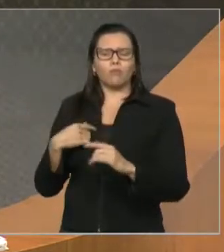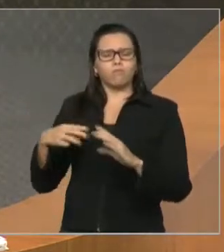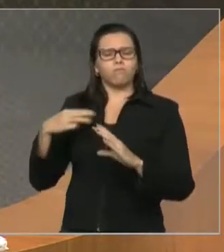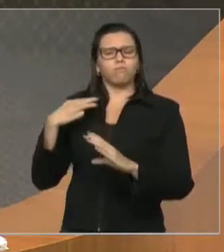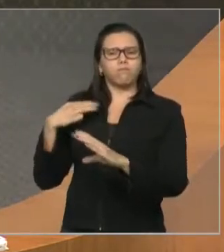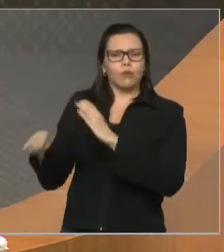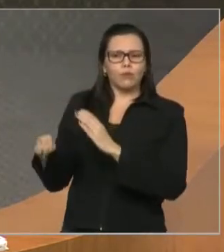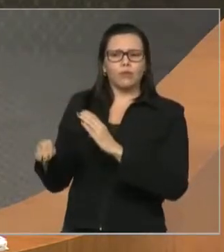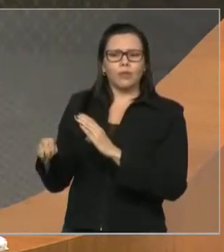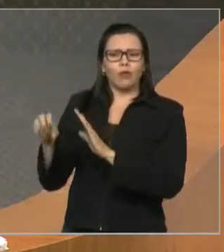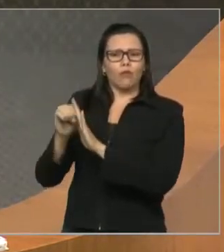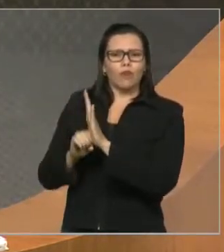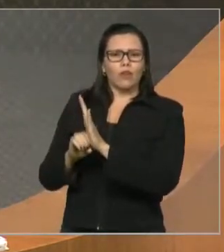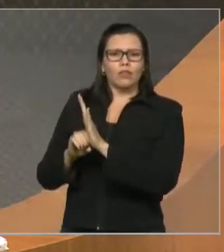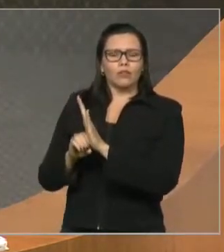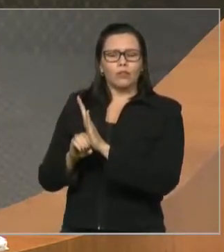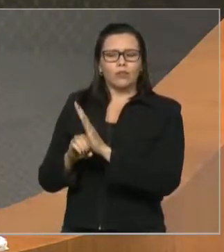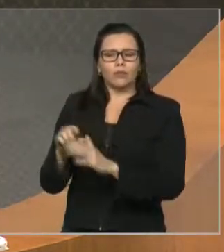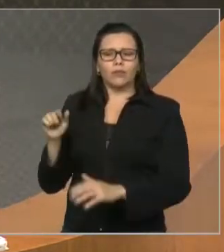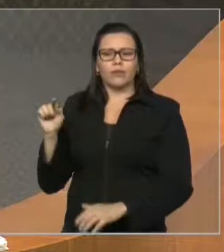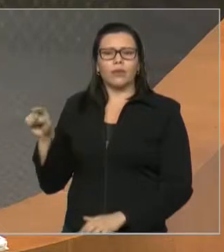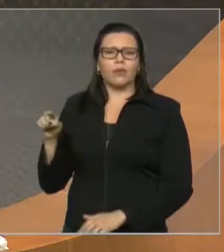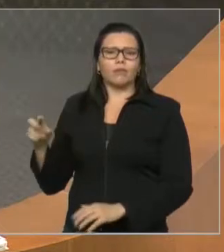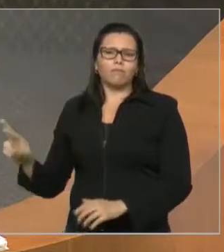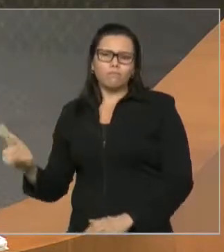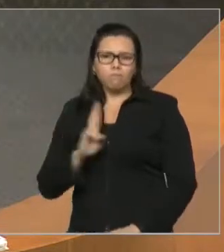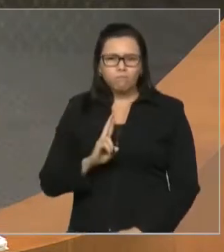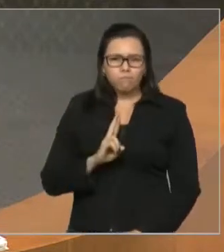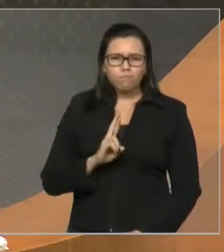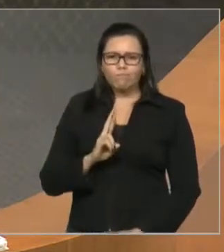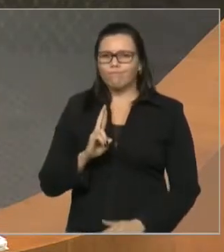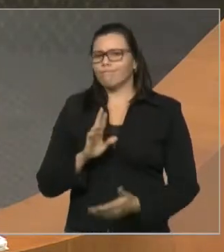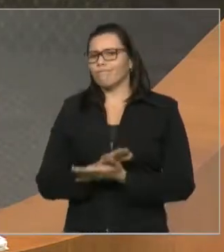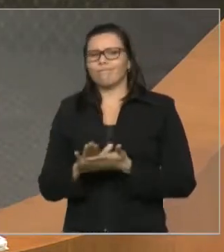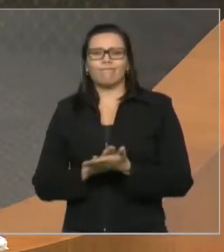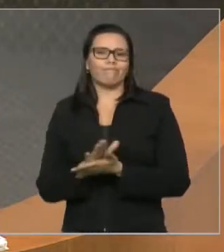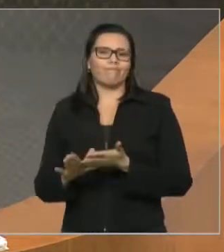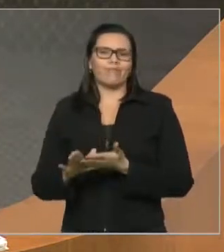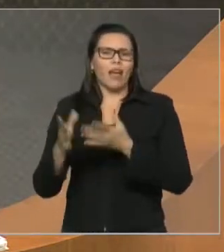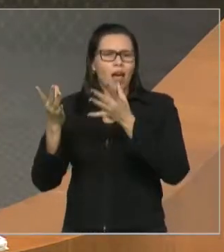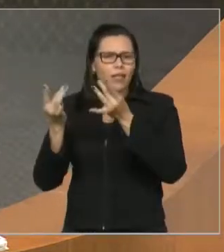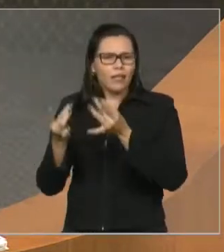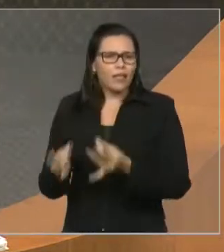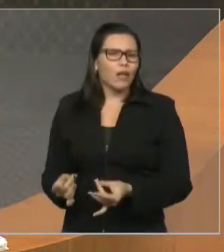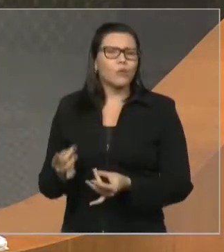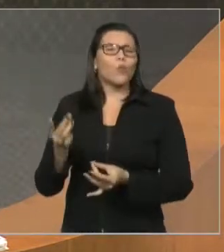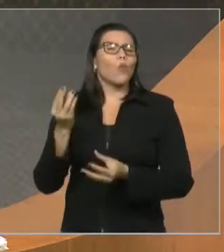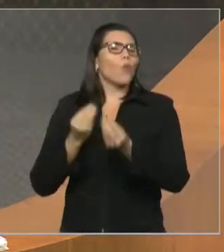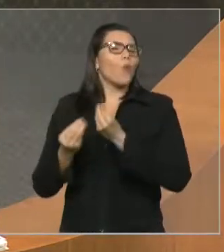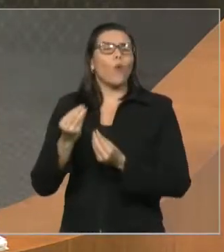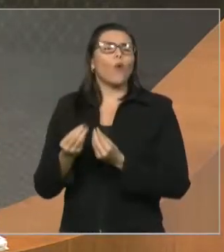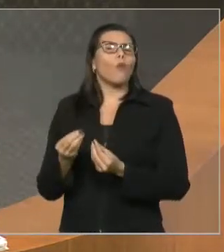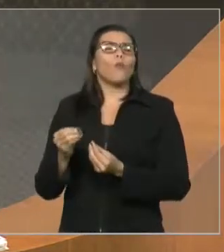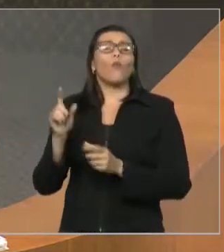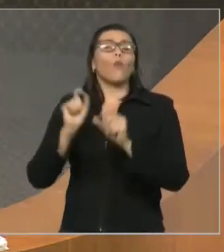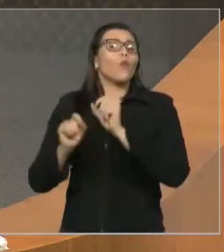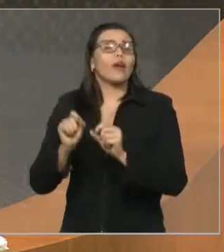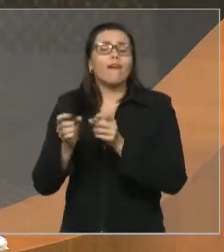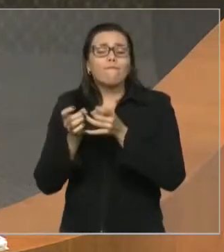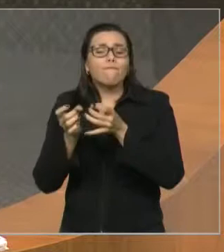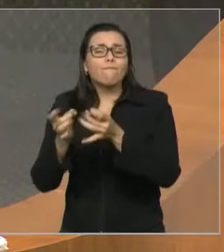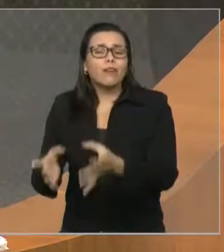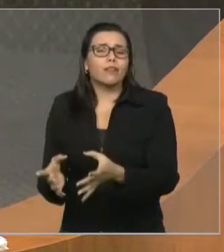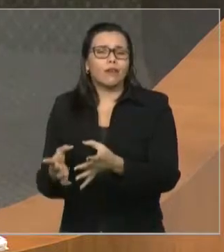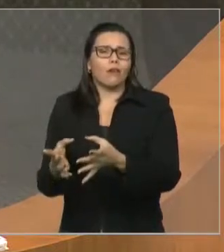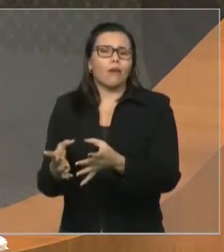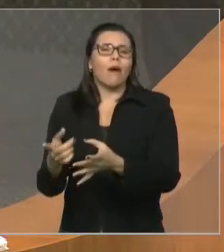não consegue apurar os 500 milhões de reais. E ali está supostamente o dinheiro para poder pagar os aposentados do